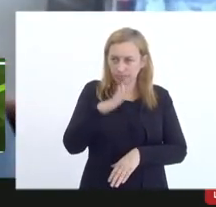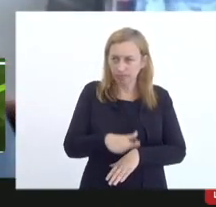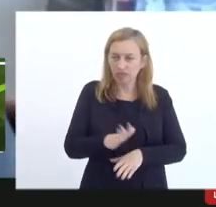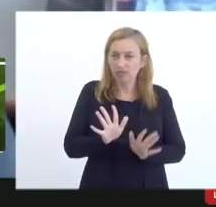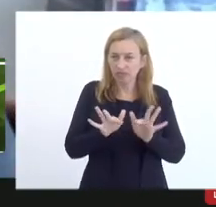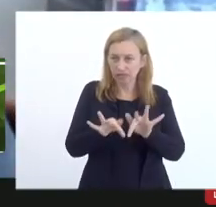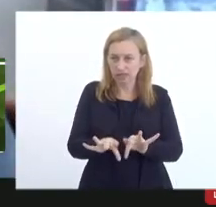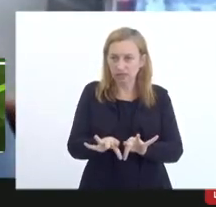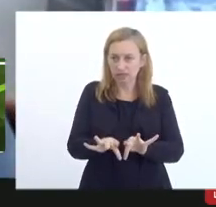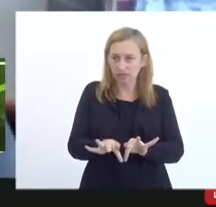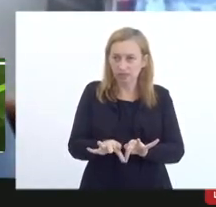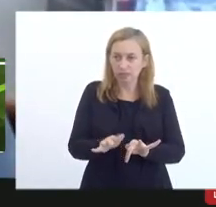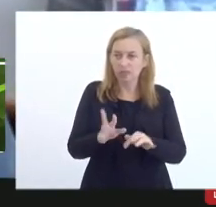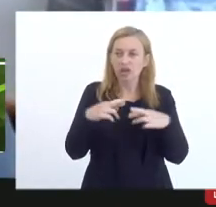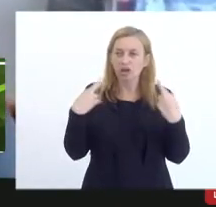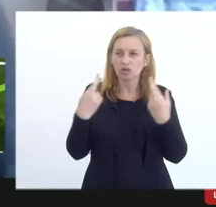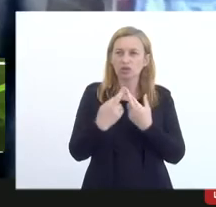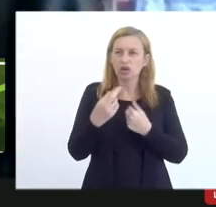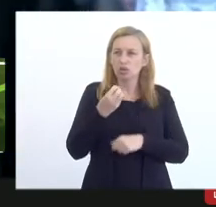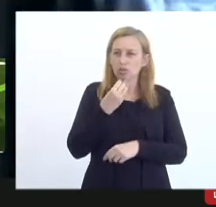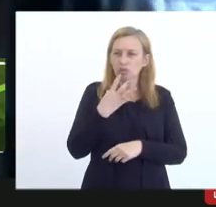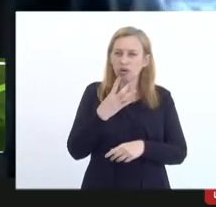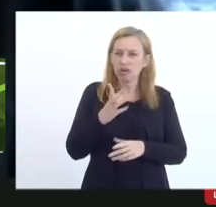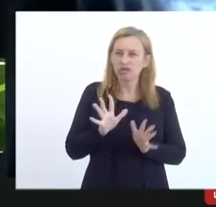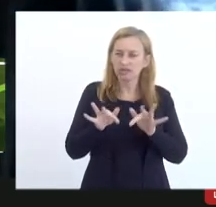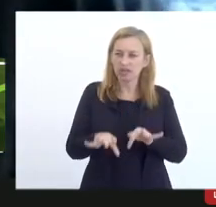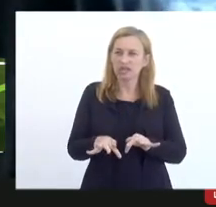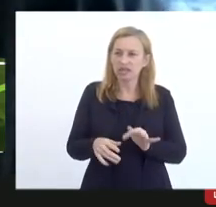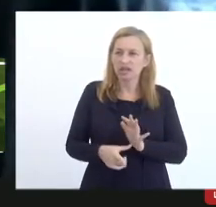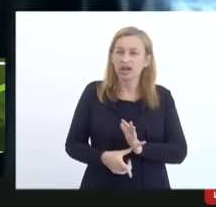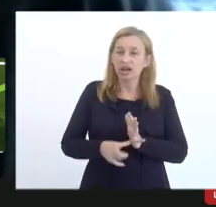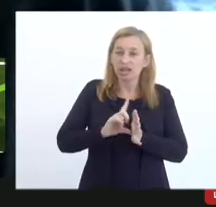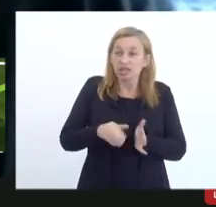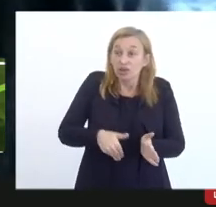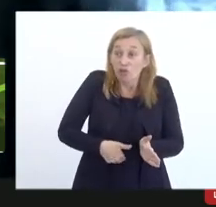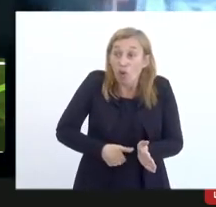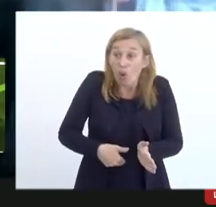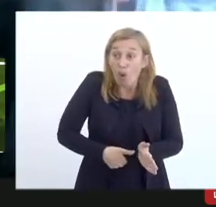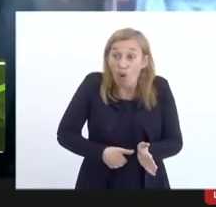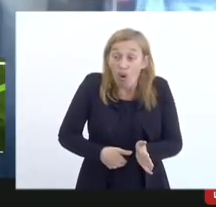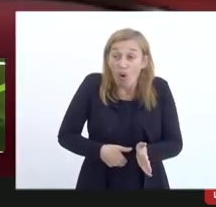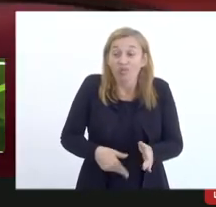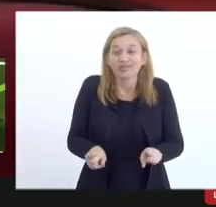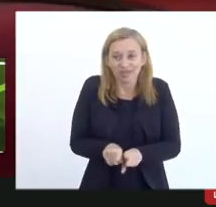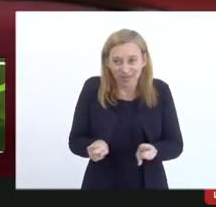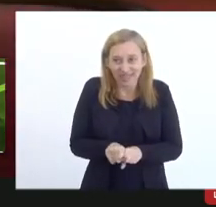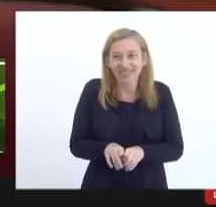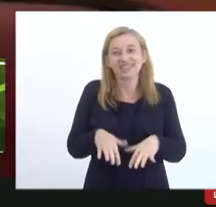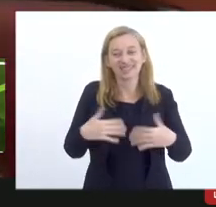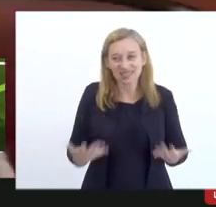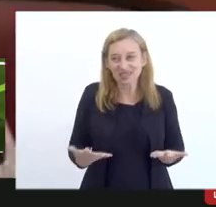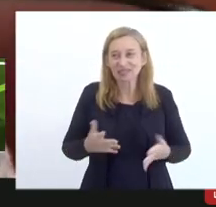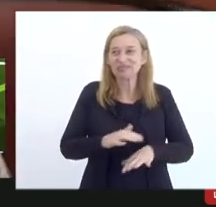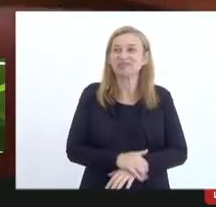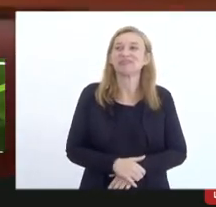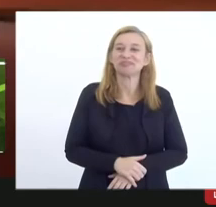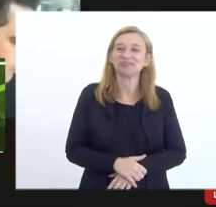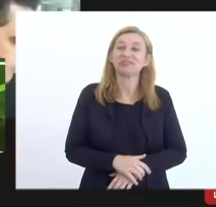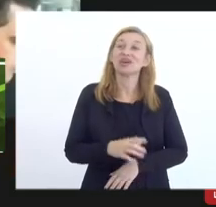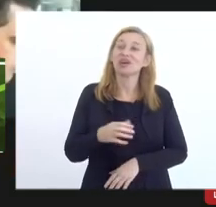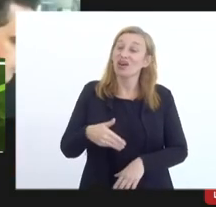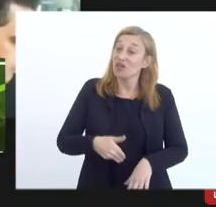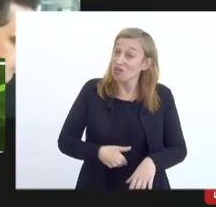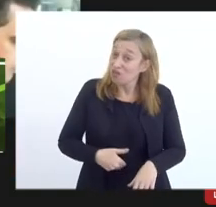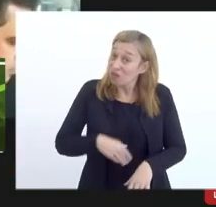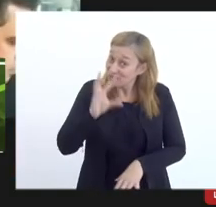para o encerramento, porque a audiência boa é aquela que termina antes de a gente ficar com muita fome também. Então, a gente tem que ter o fome zero,